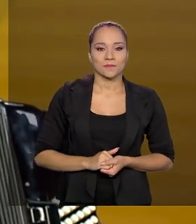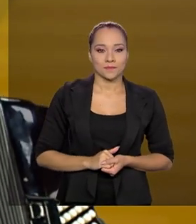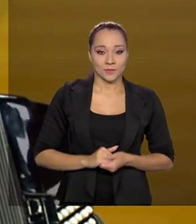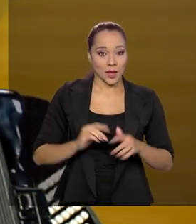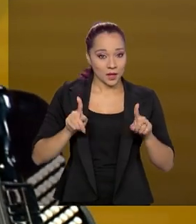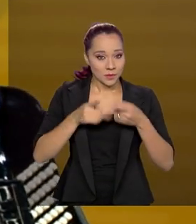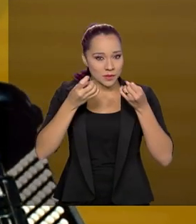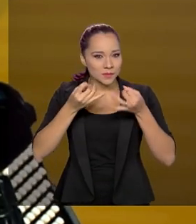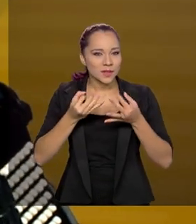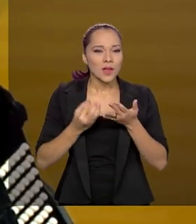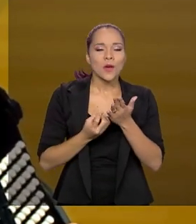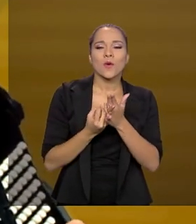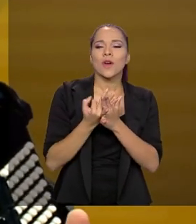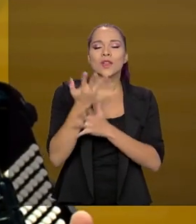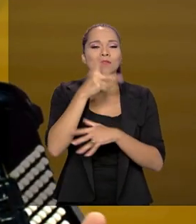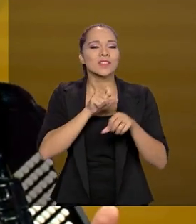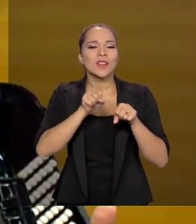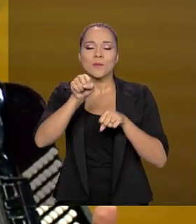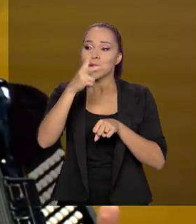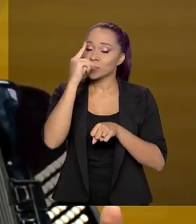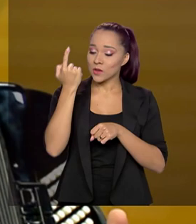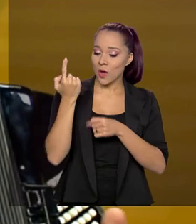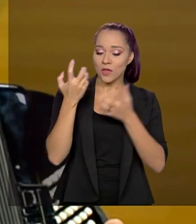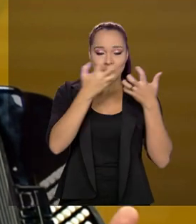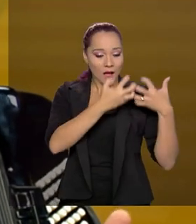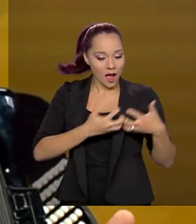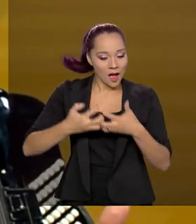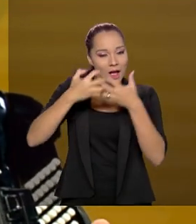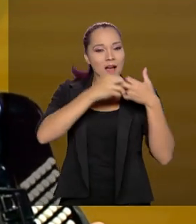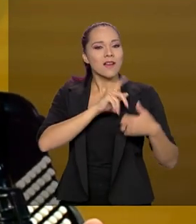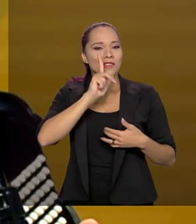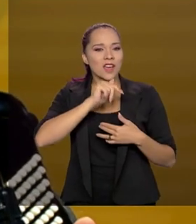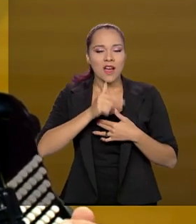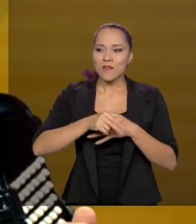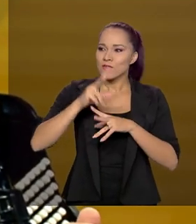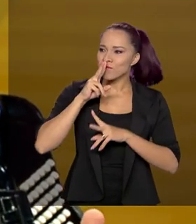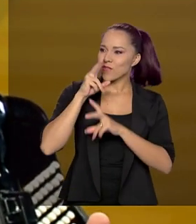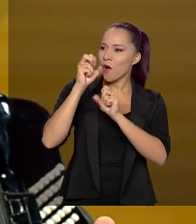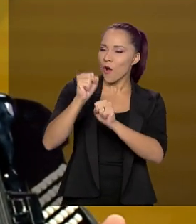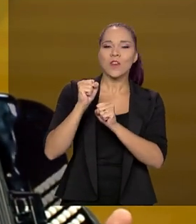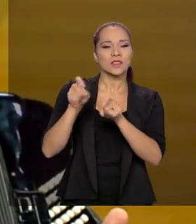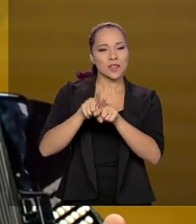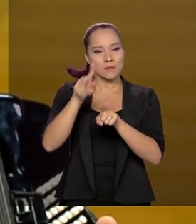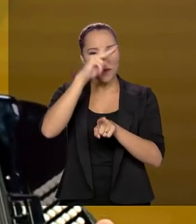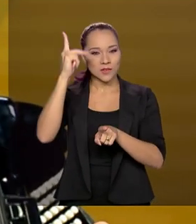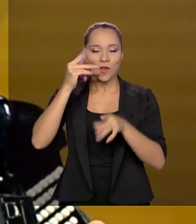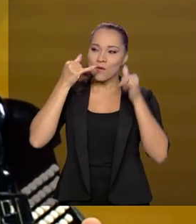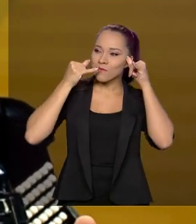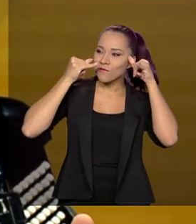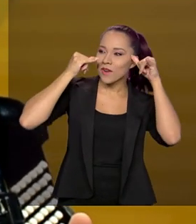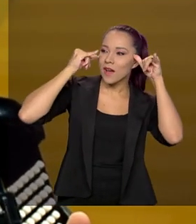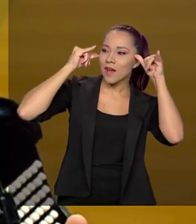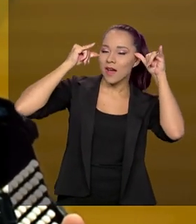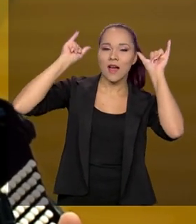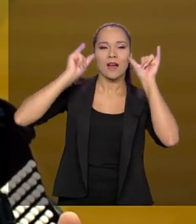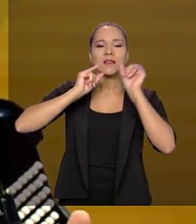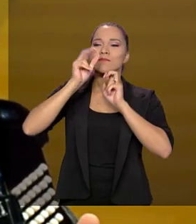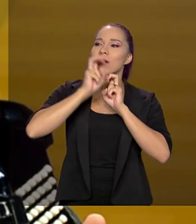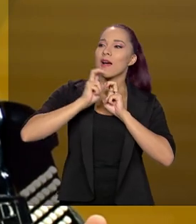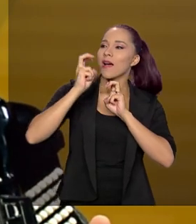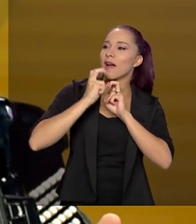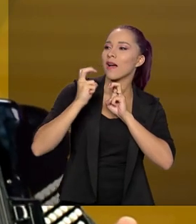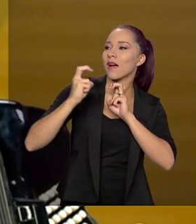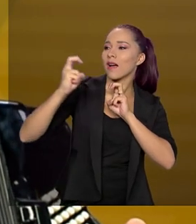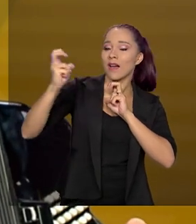ronco feroz do carro-pipa cobre a força do aboio do vaqueiro, quando o gado berrando no